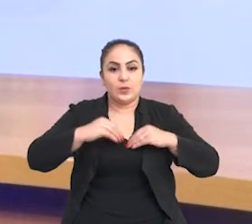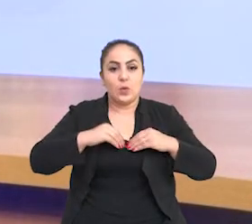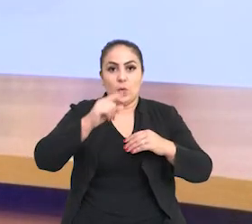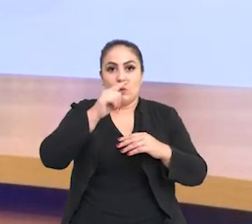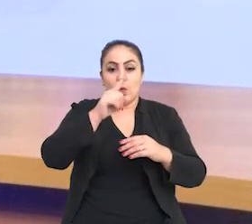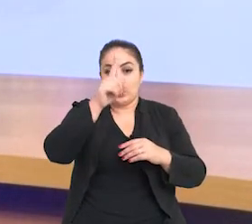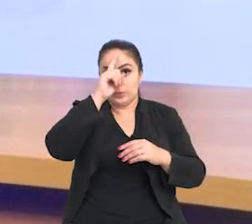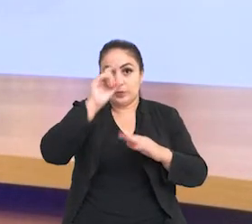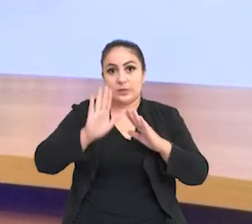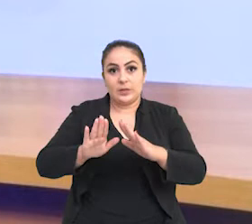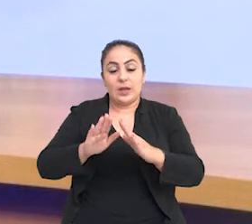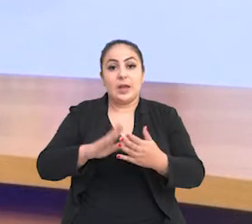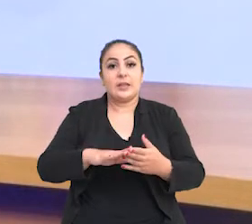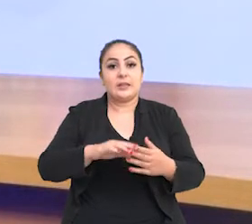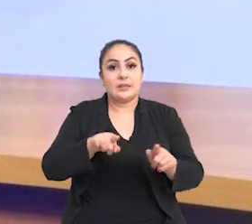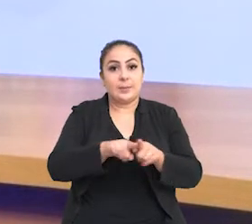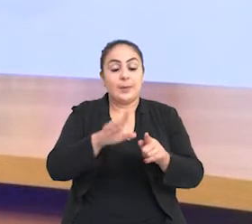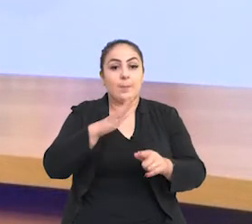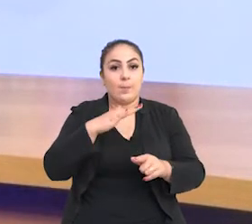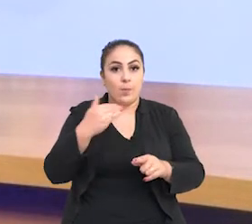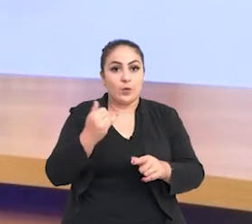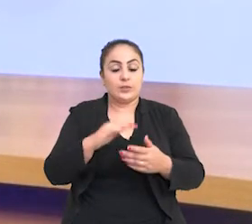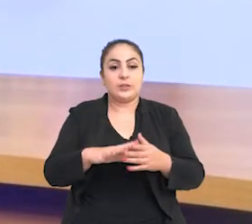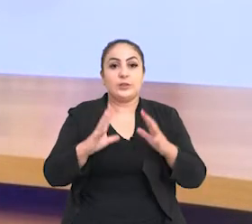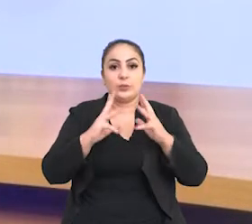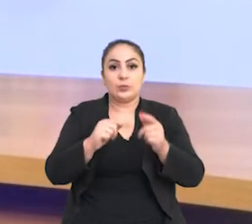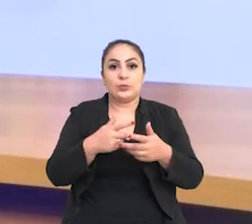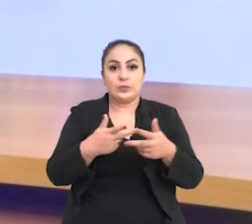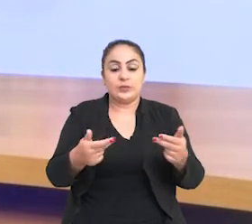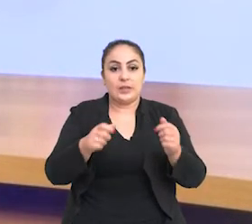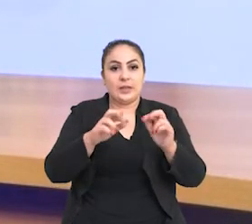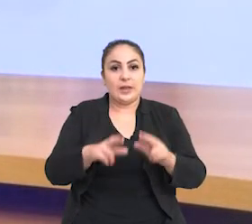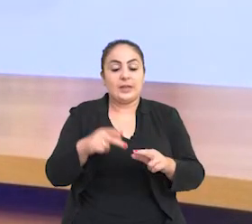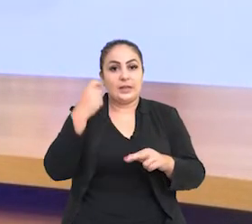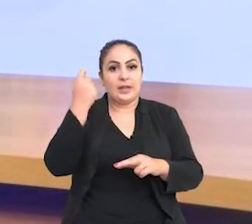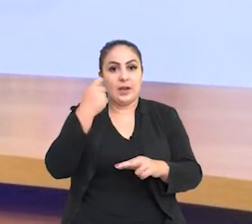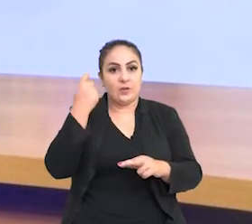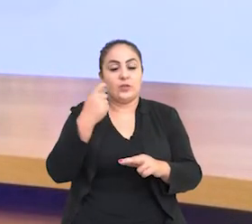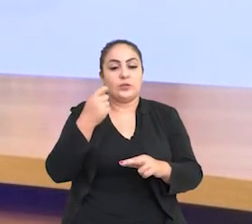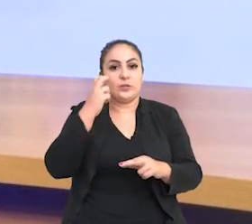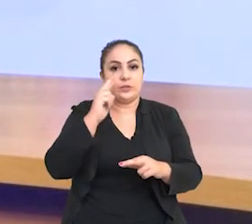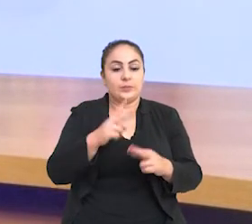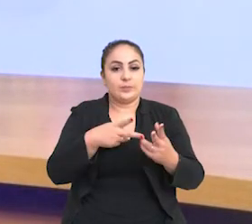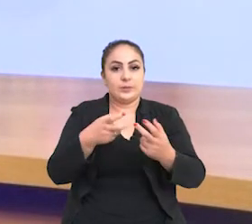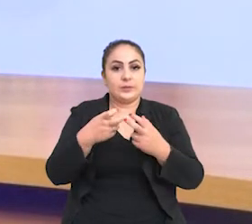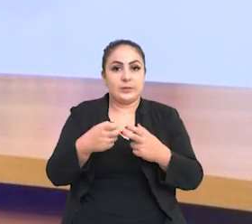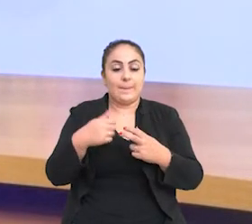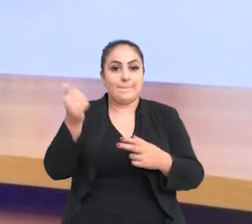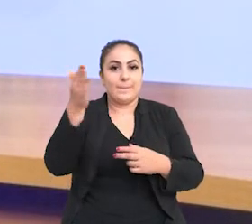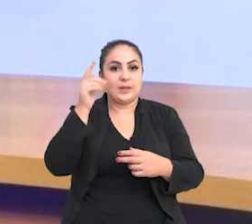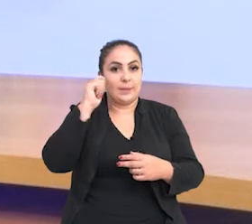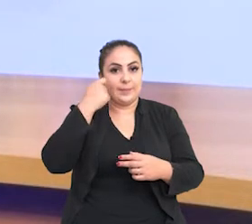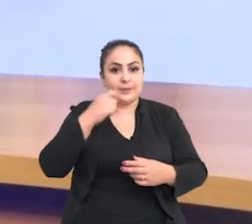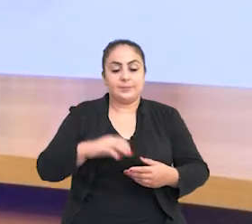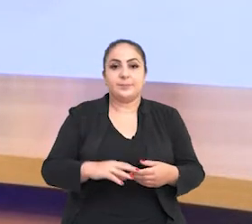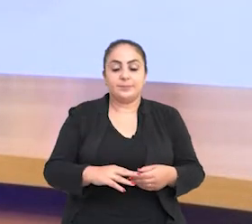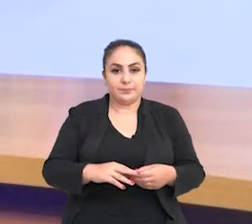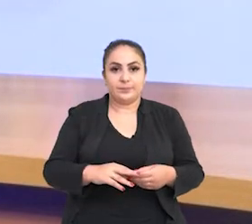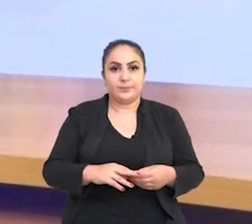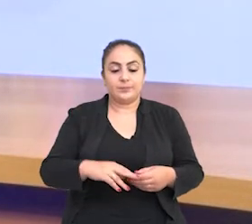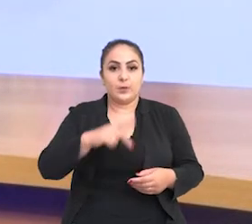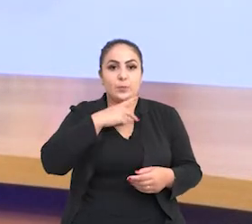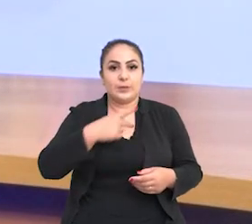contágio, hospitalizações e óbitos. Diante disso, o território gaúcho foi classificado em bandeira